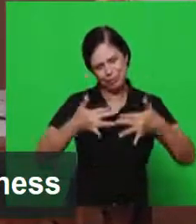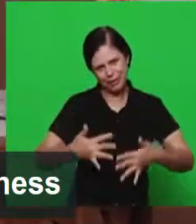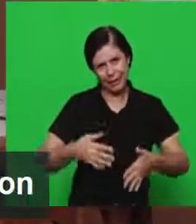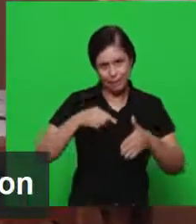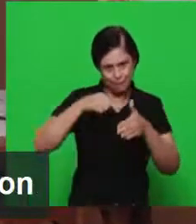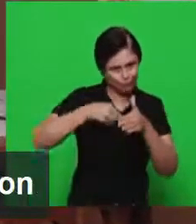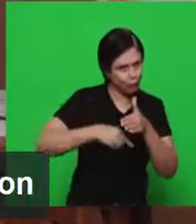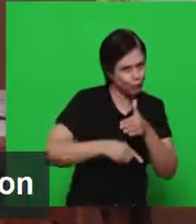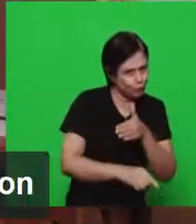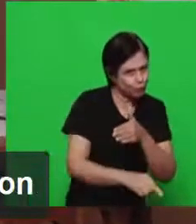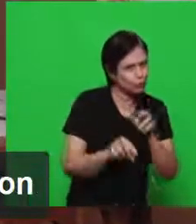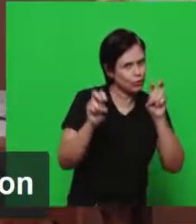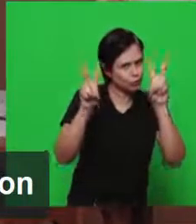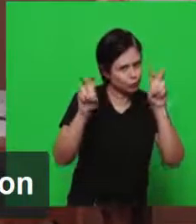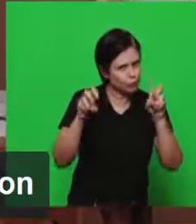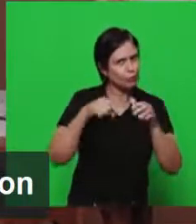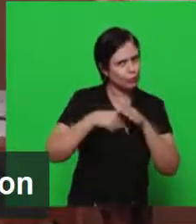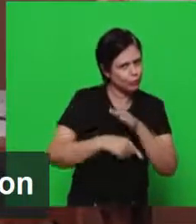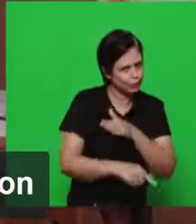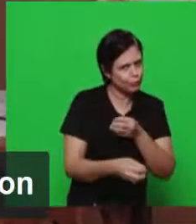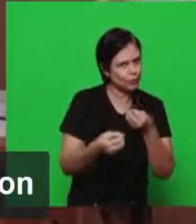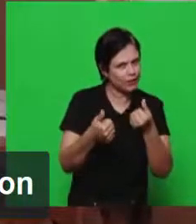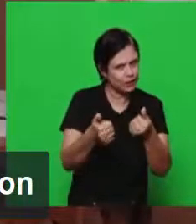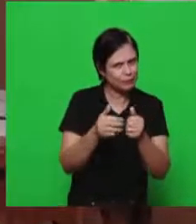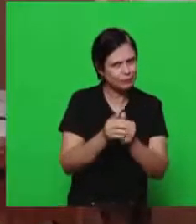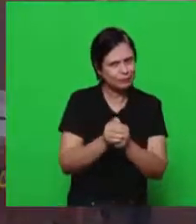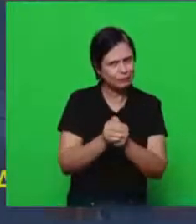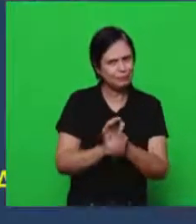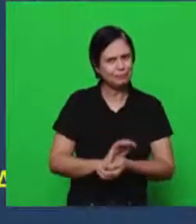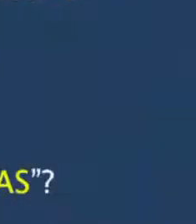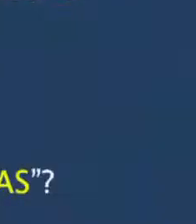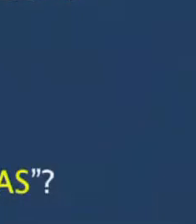a profundidade do nosso assunto hoje dentro dessa pergunta